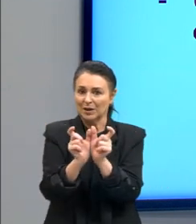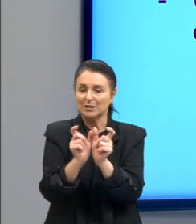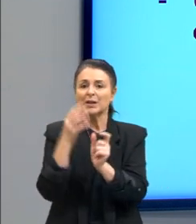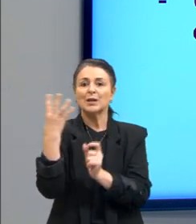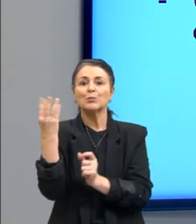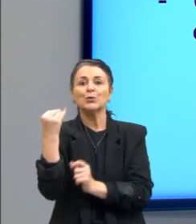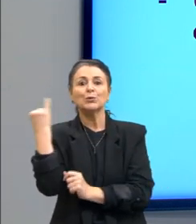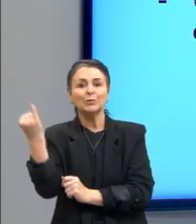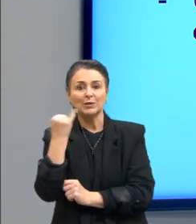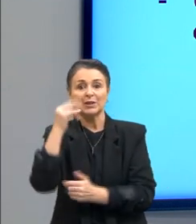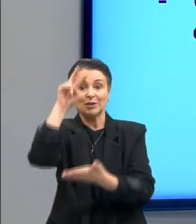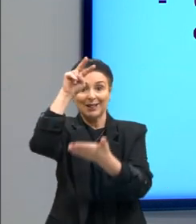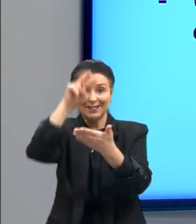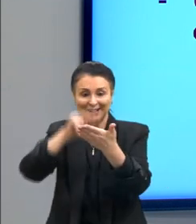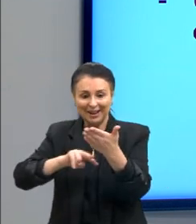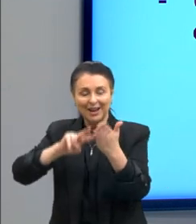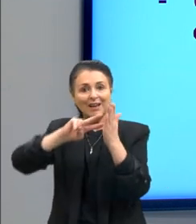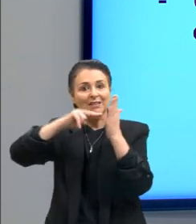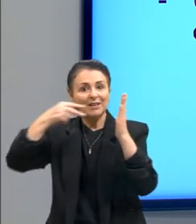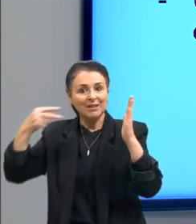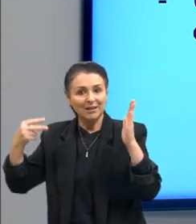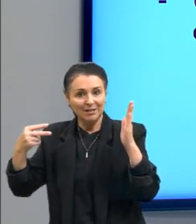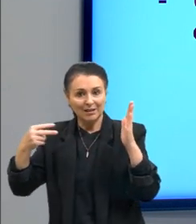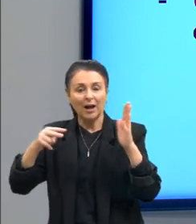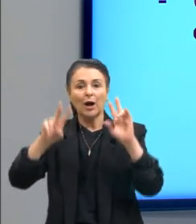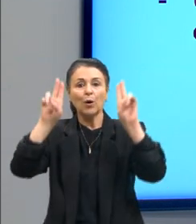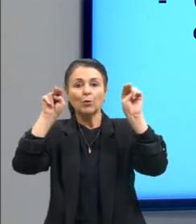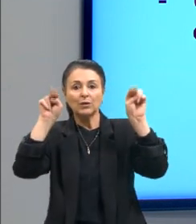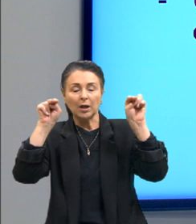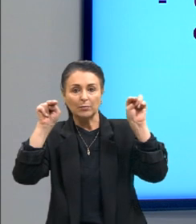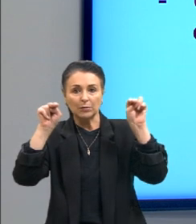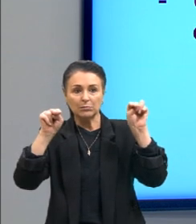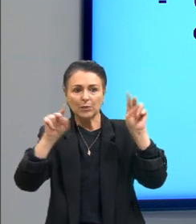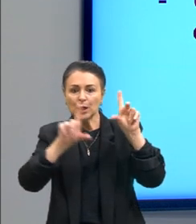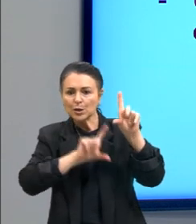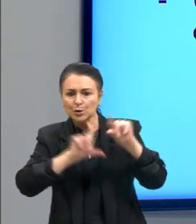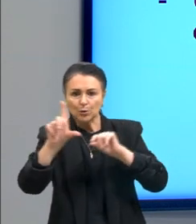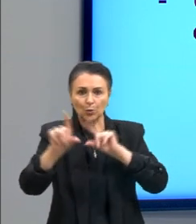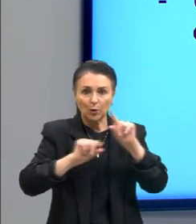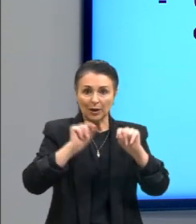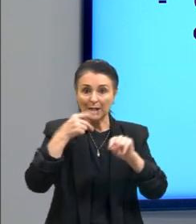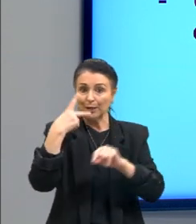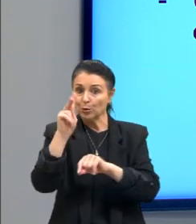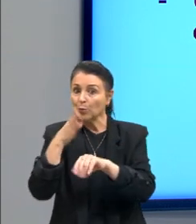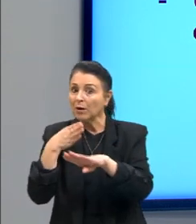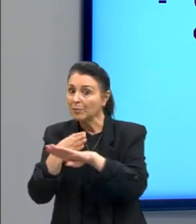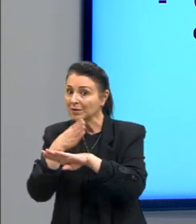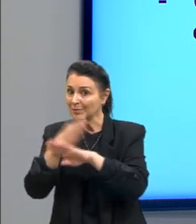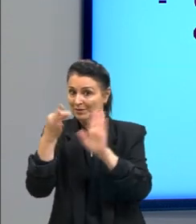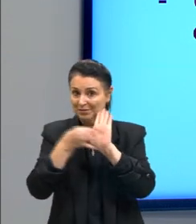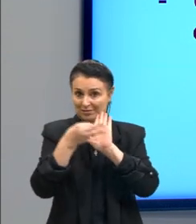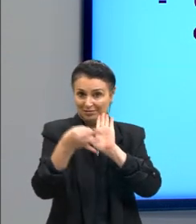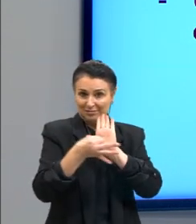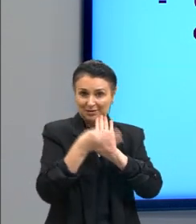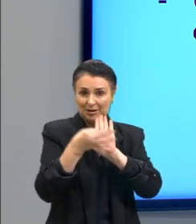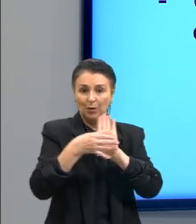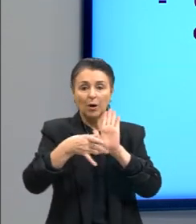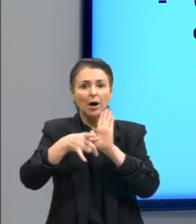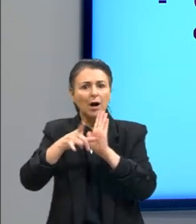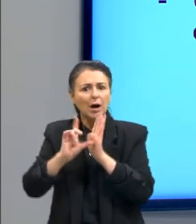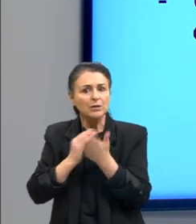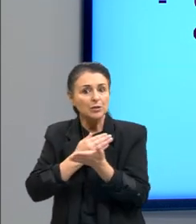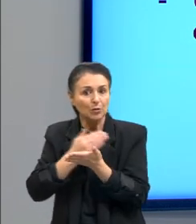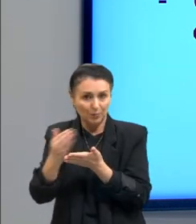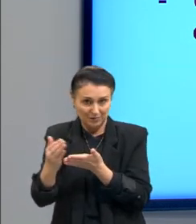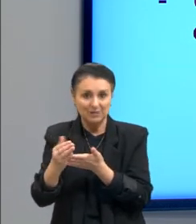ler e interpretar o que é pedido no tema definir um posicionamento em relação ao tema né antes de eu começar a